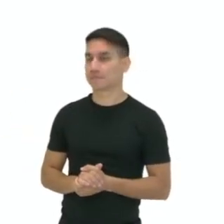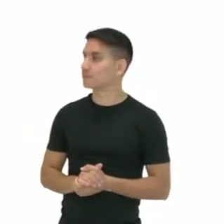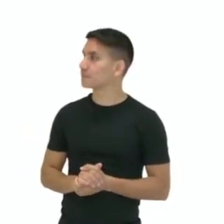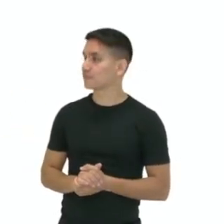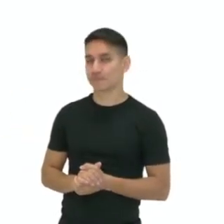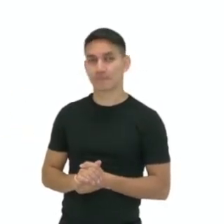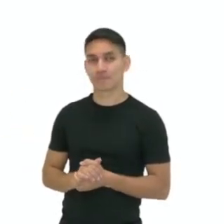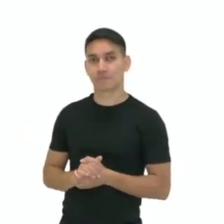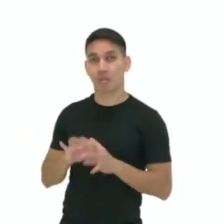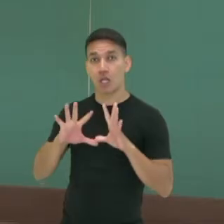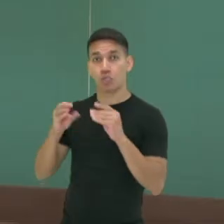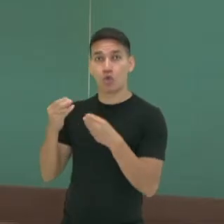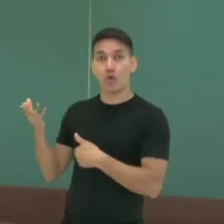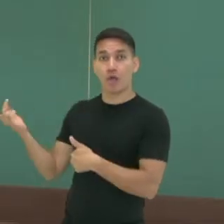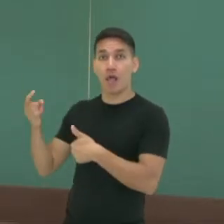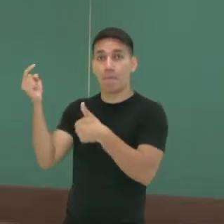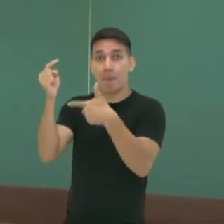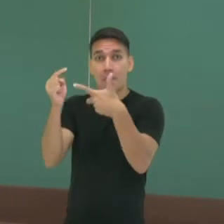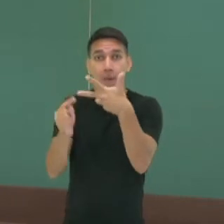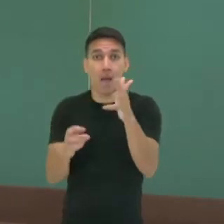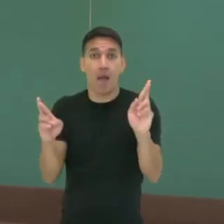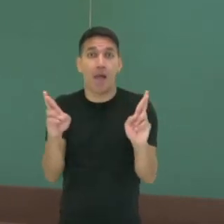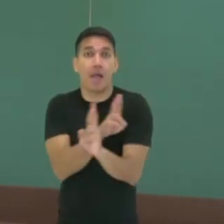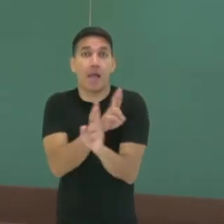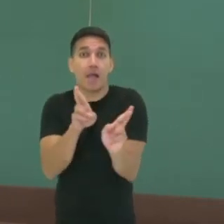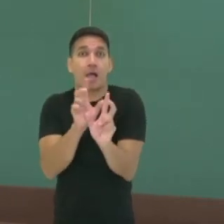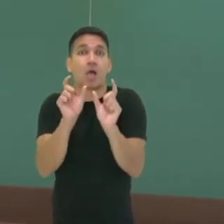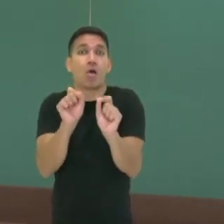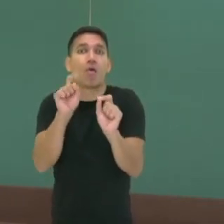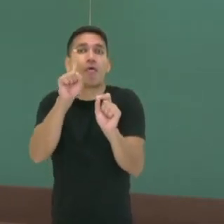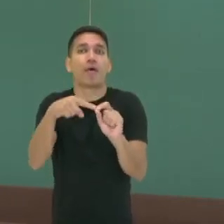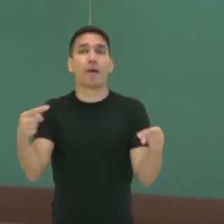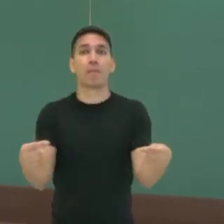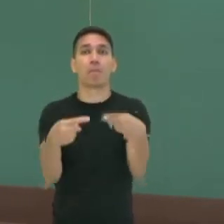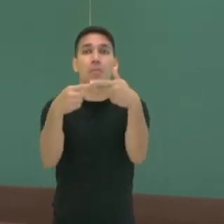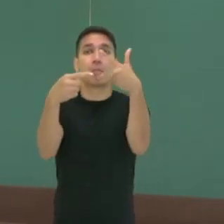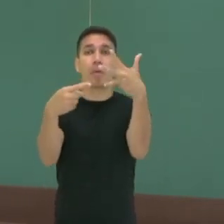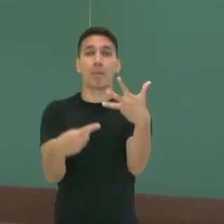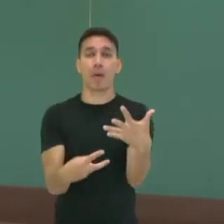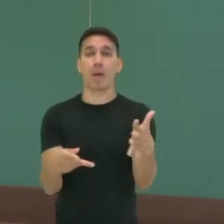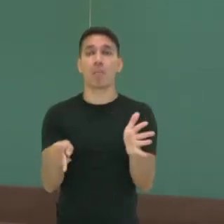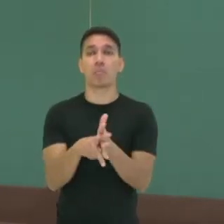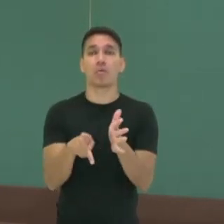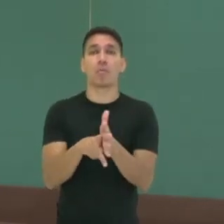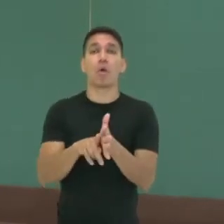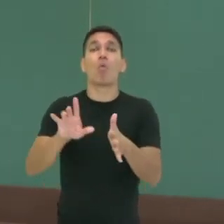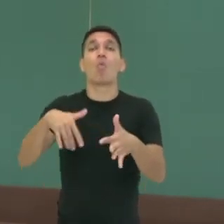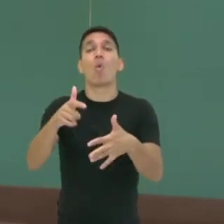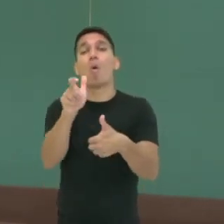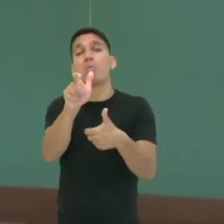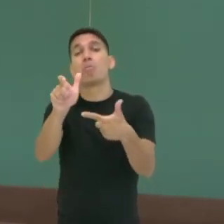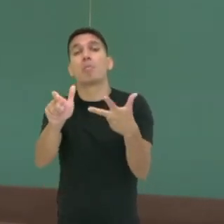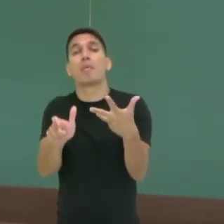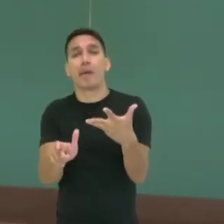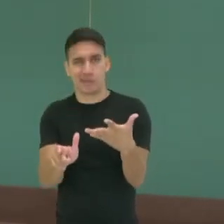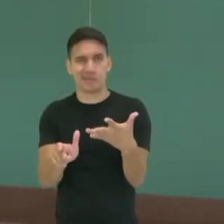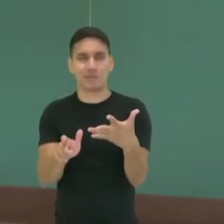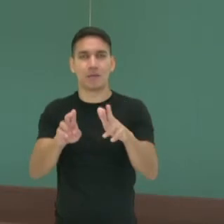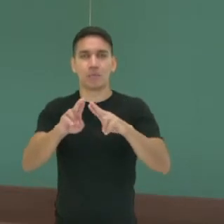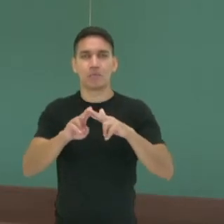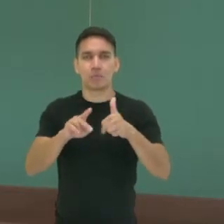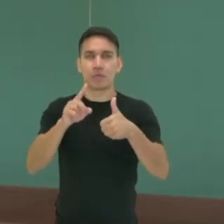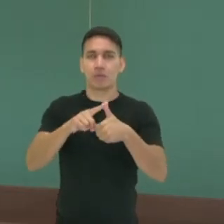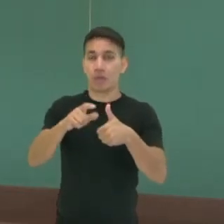tato e visão. Cada um desses sentidos está associado ao seu respectivo órgão. Nariz,